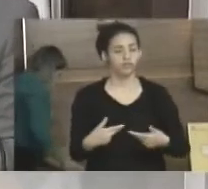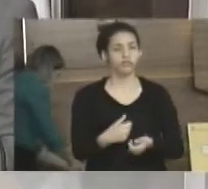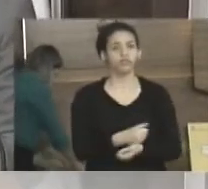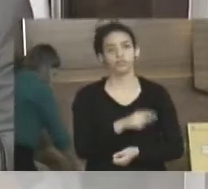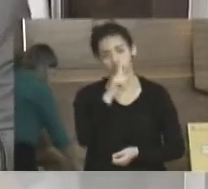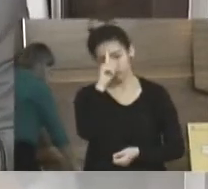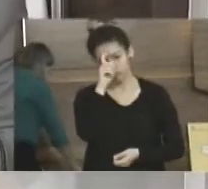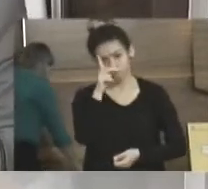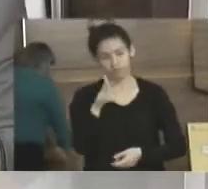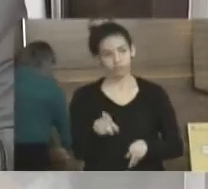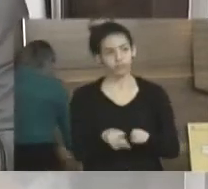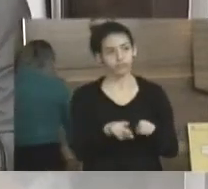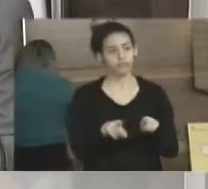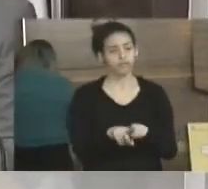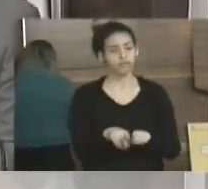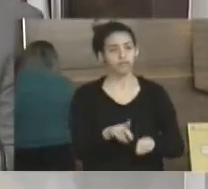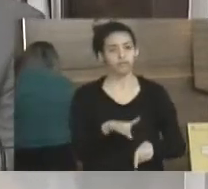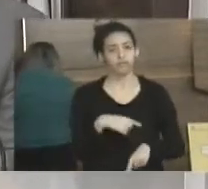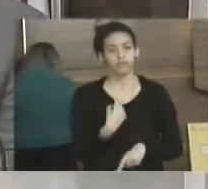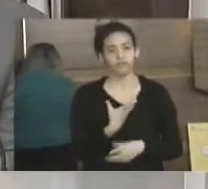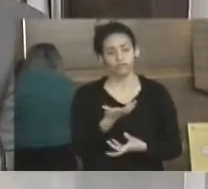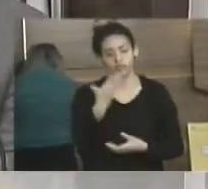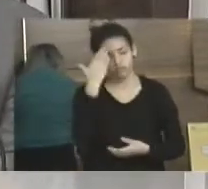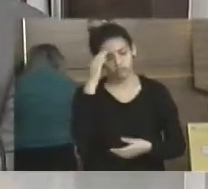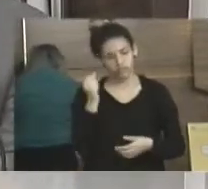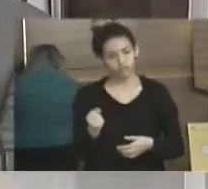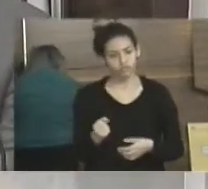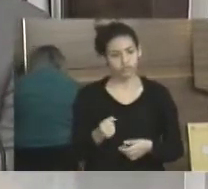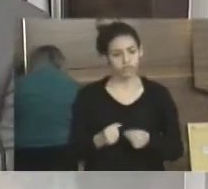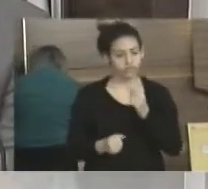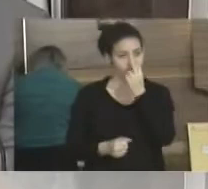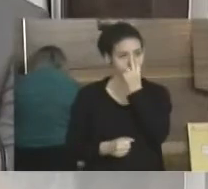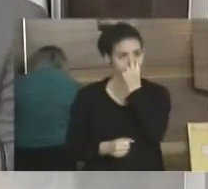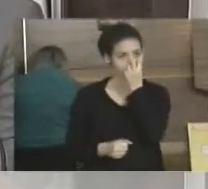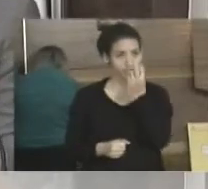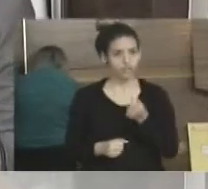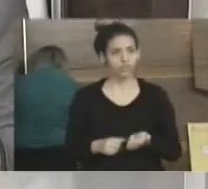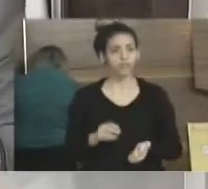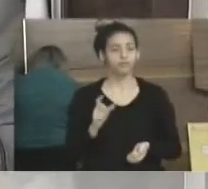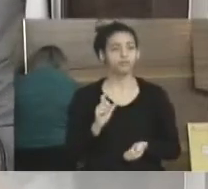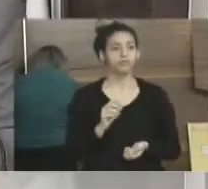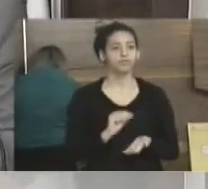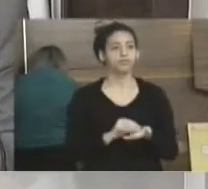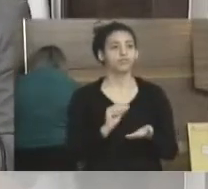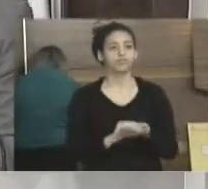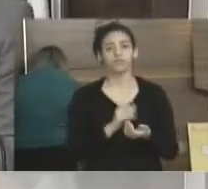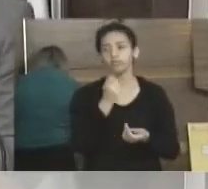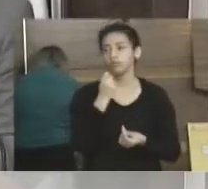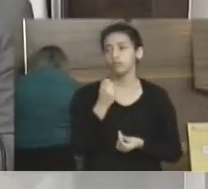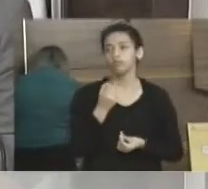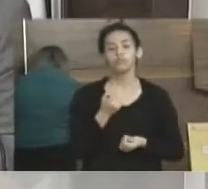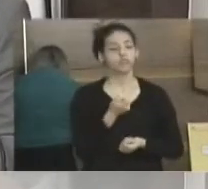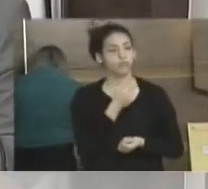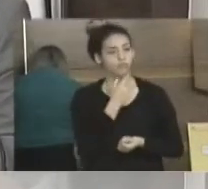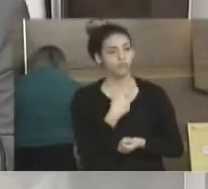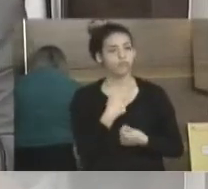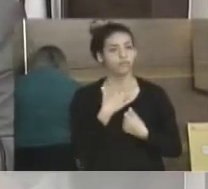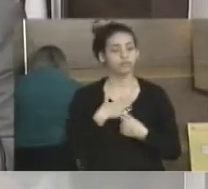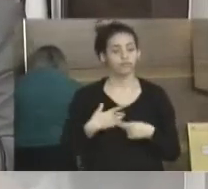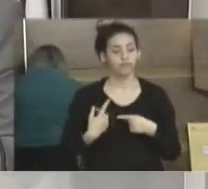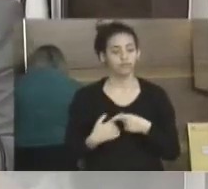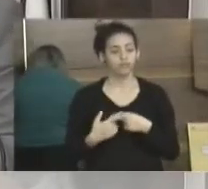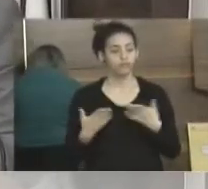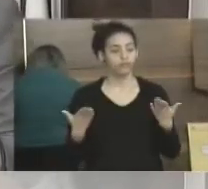entre outros, como também temos que saber com relação aos insumos, que a gente sabe que vem faltando bastante, medicamento, eu fico tranquilo, porque